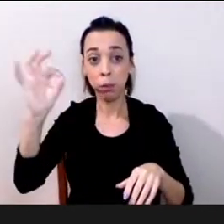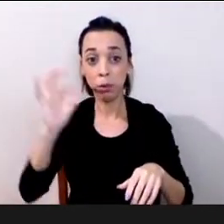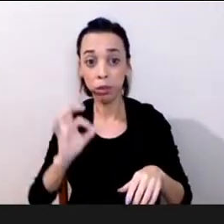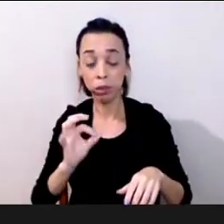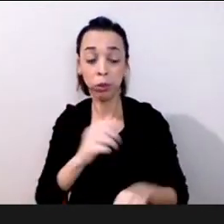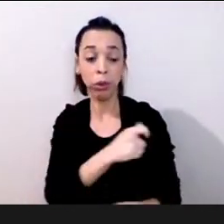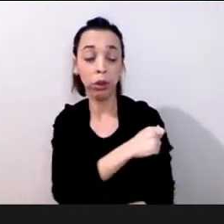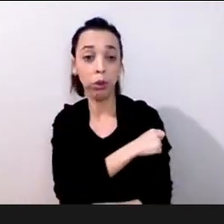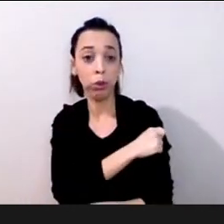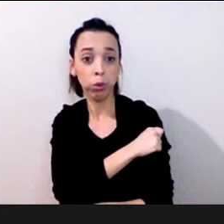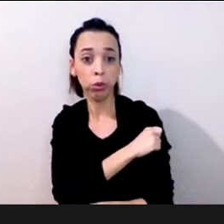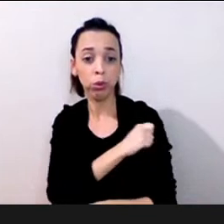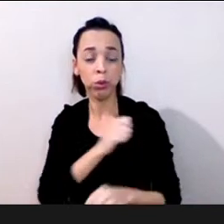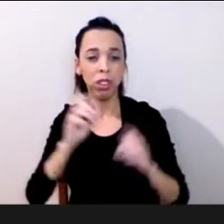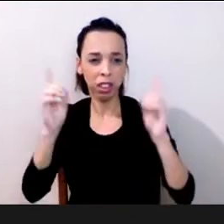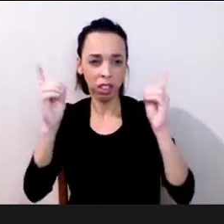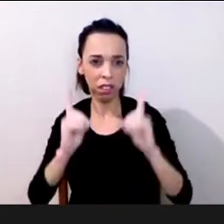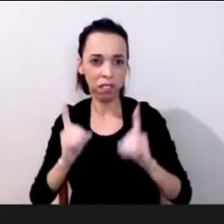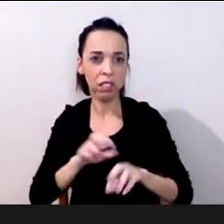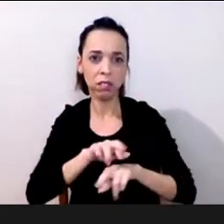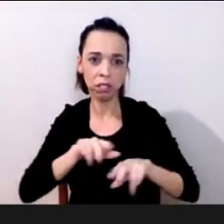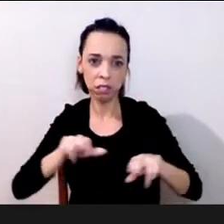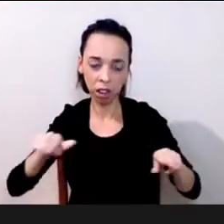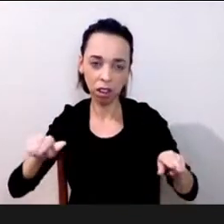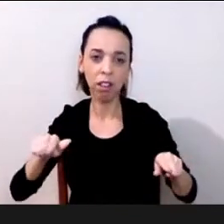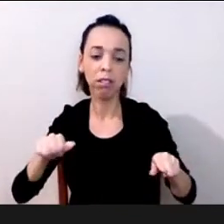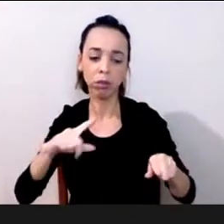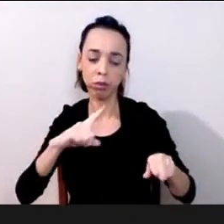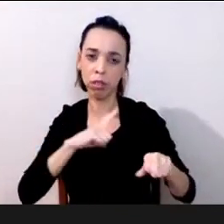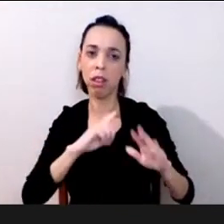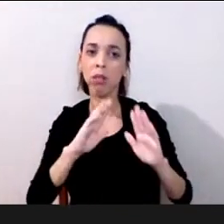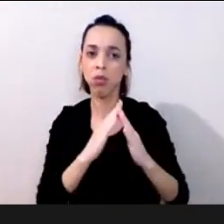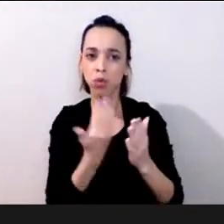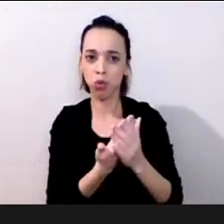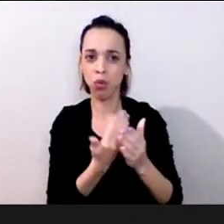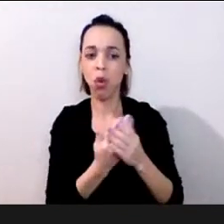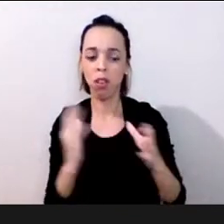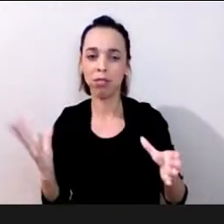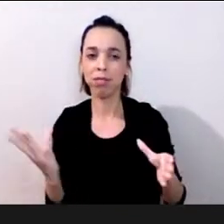são educados em escolas regulares em Portugal 99